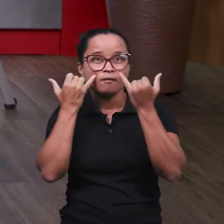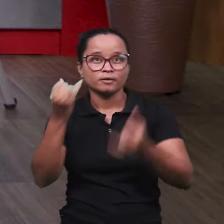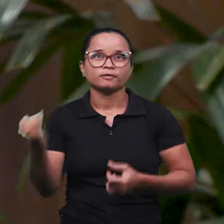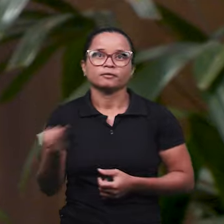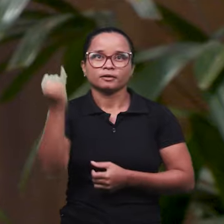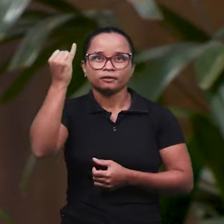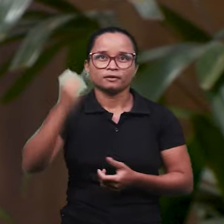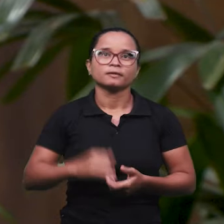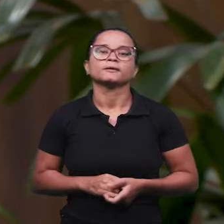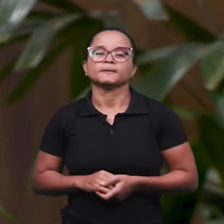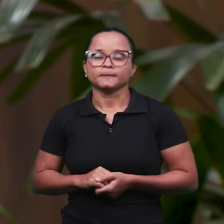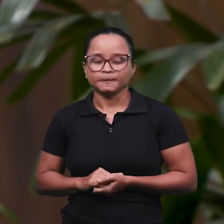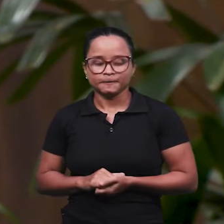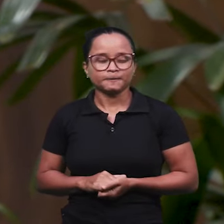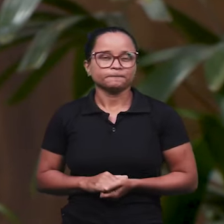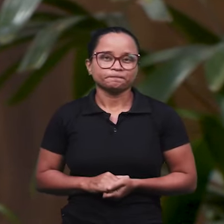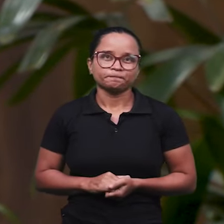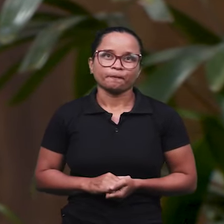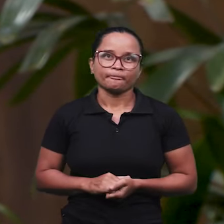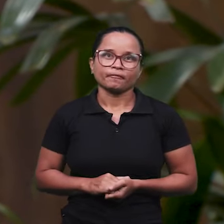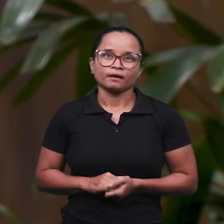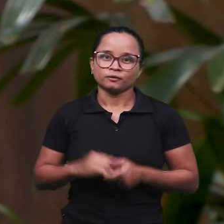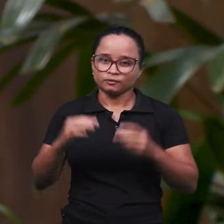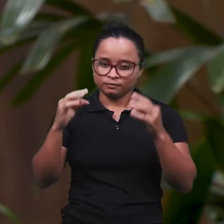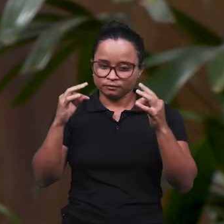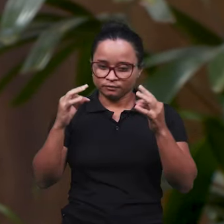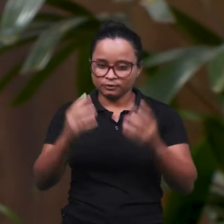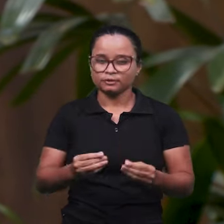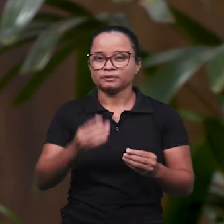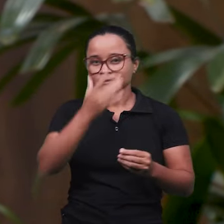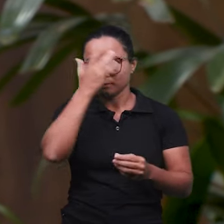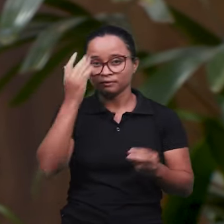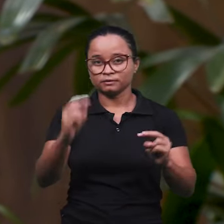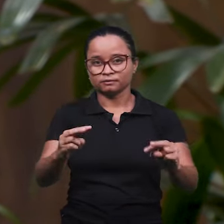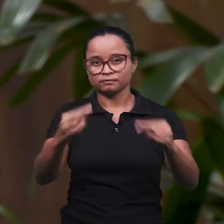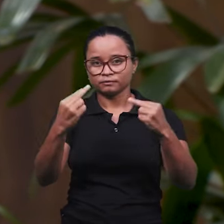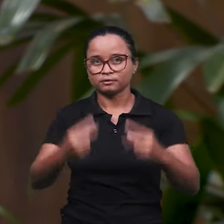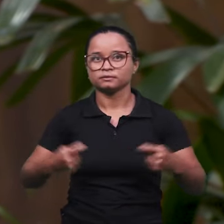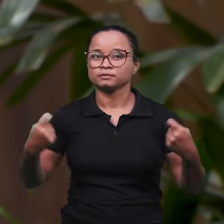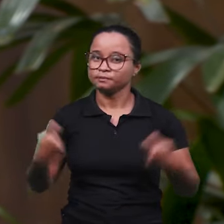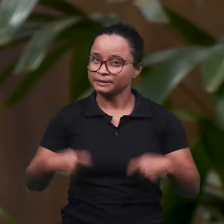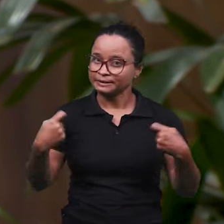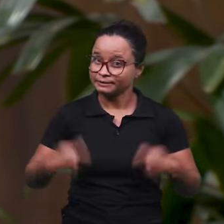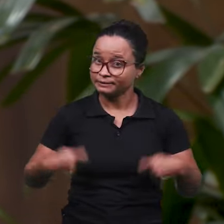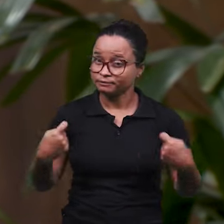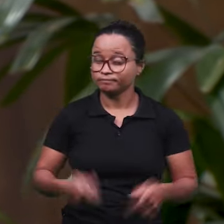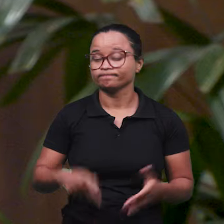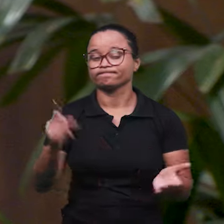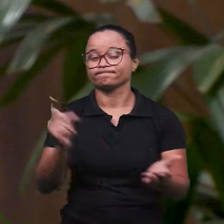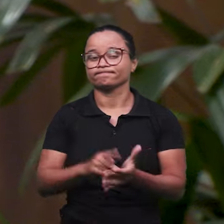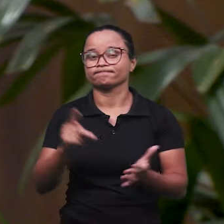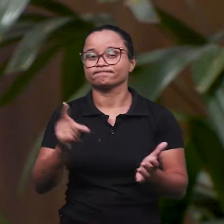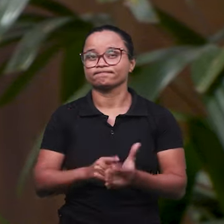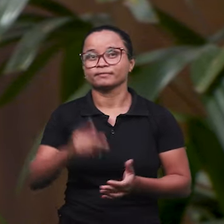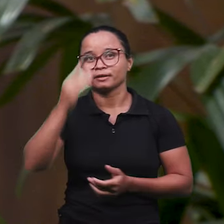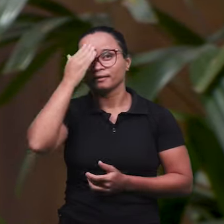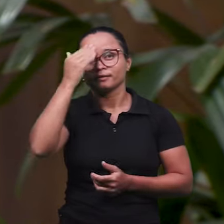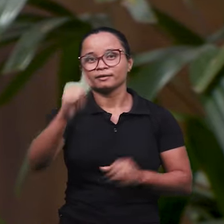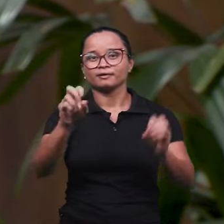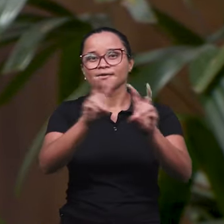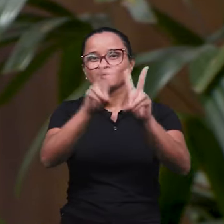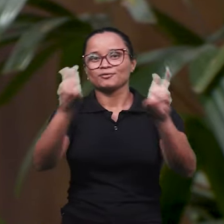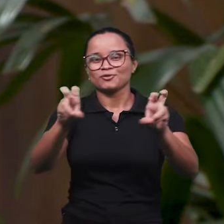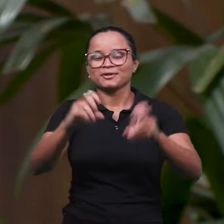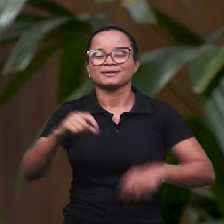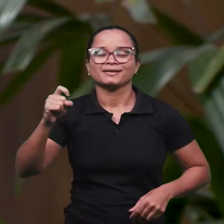importante que aquele que, tanto para nós, mas aqueles que estão nos ouvindo, precisam, de fato, saber que temos assunto